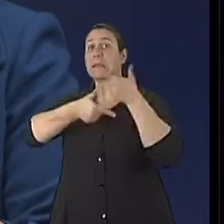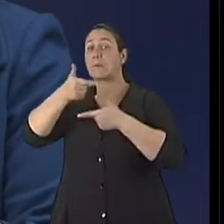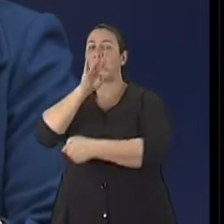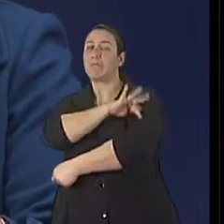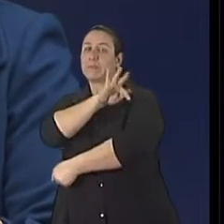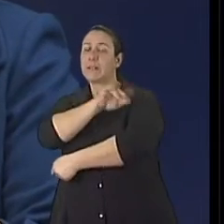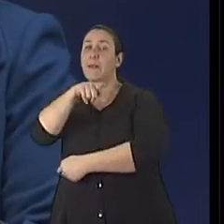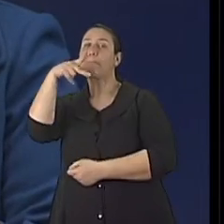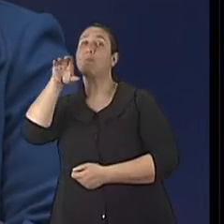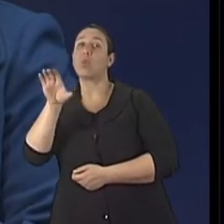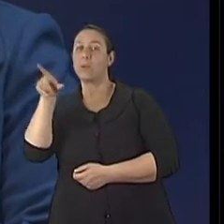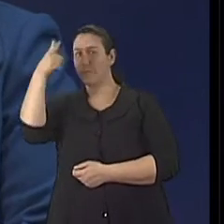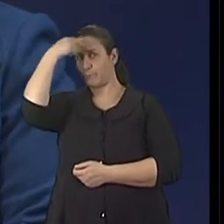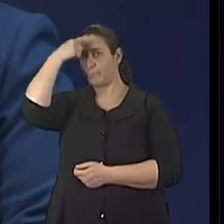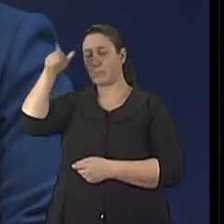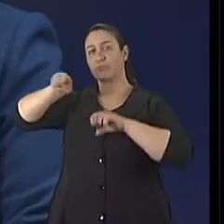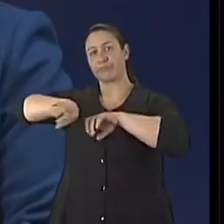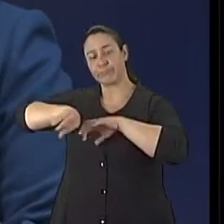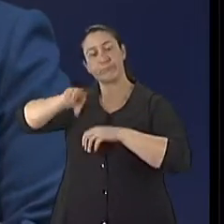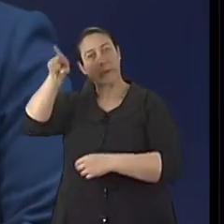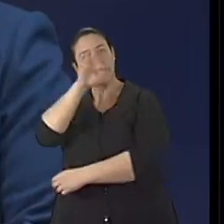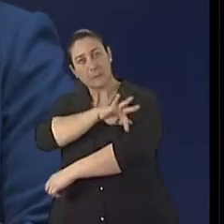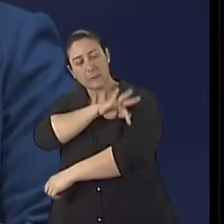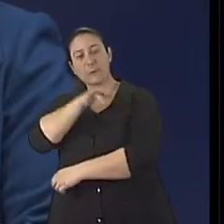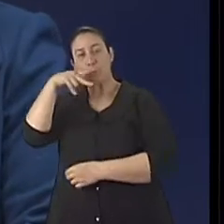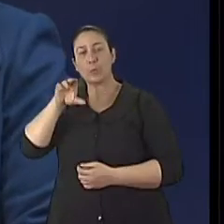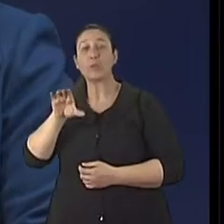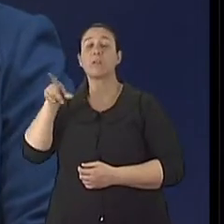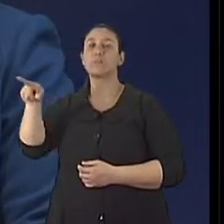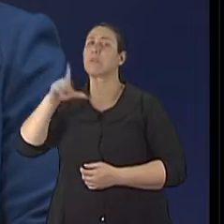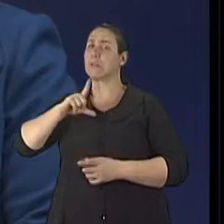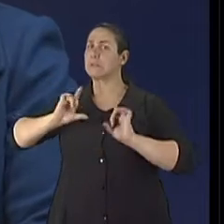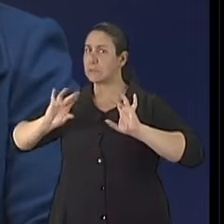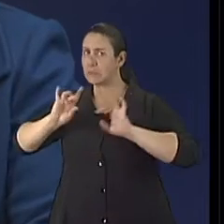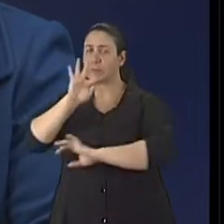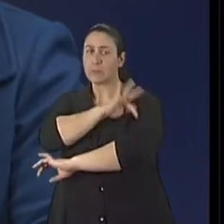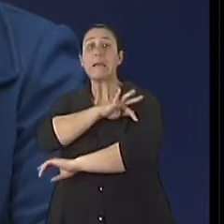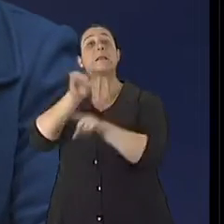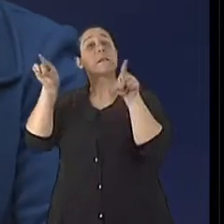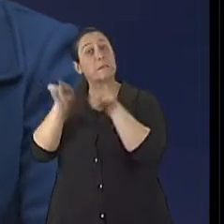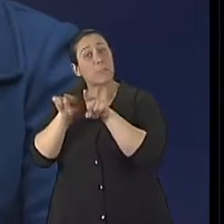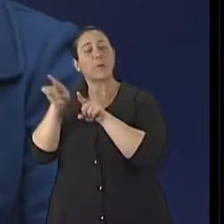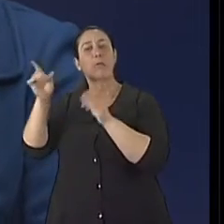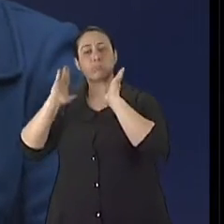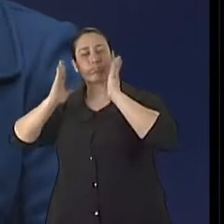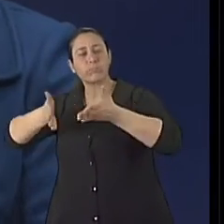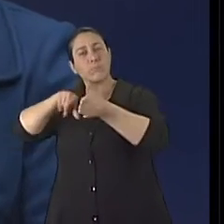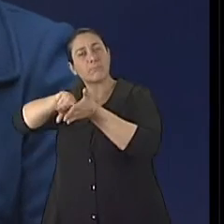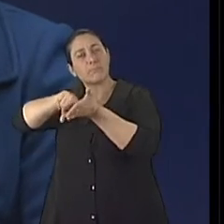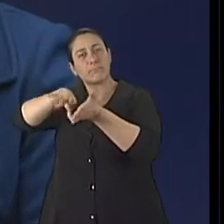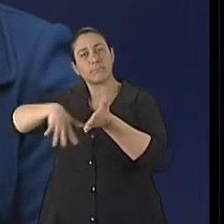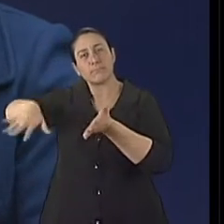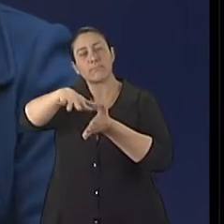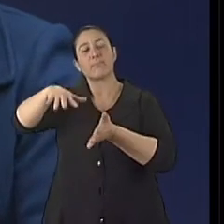da Pontifícia Universidade Católica do Rio Grande do Sul, com especialidade em farmácia e gerontologia. A gente falava